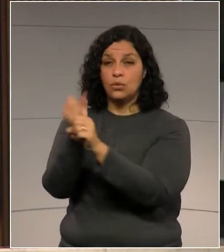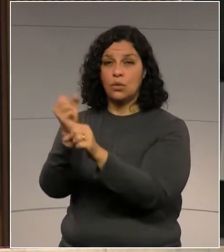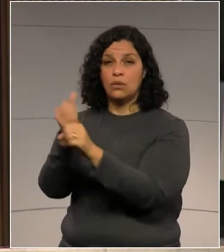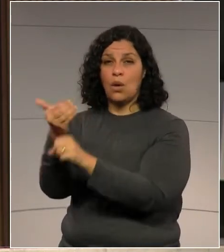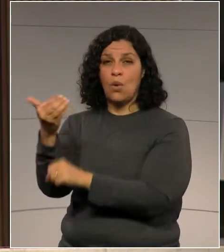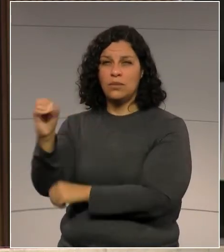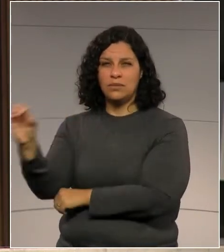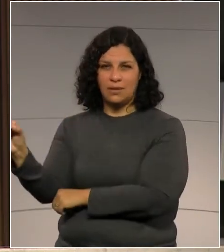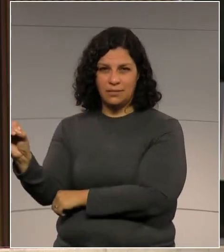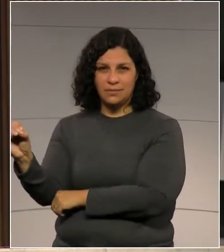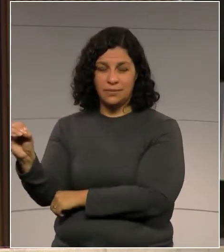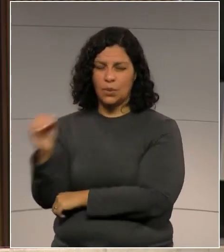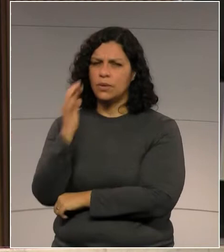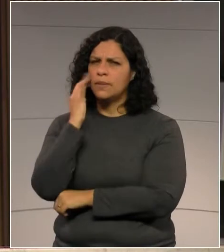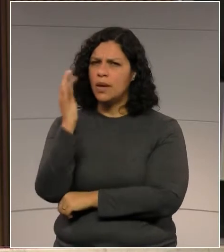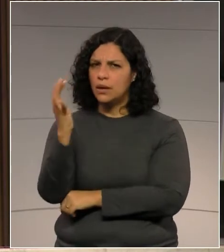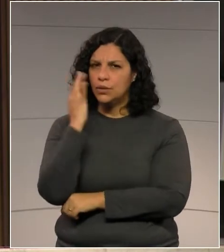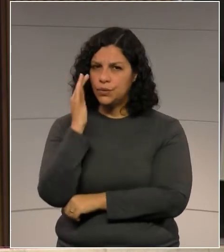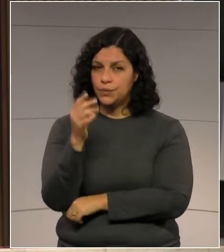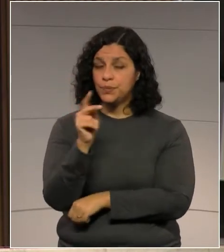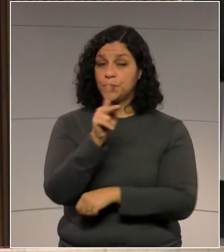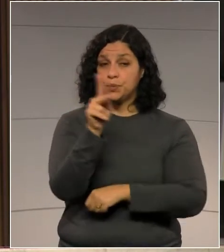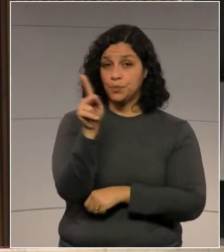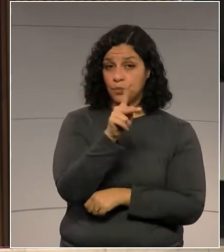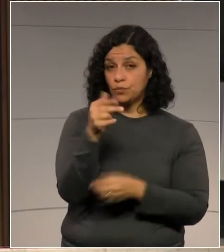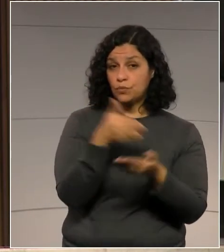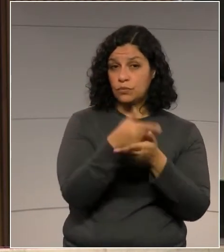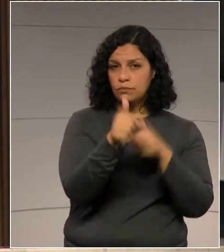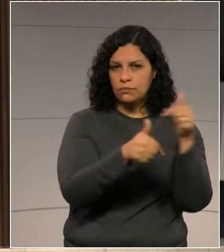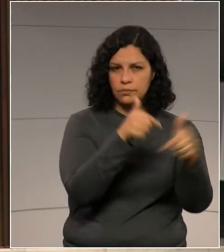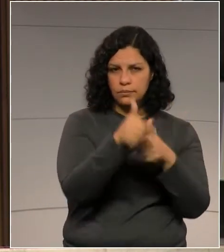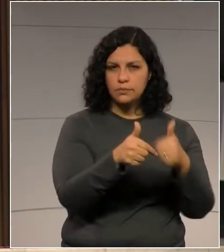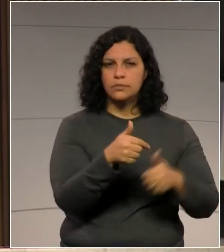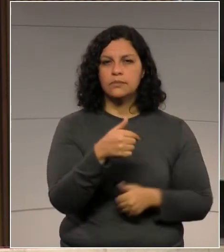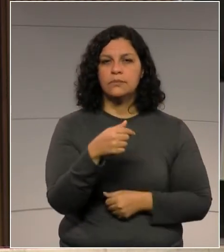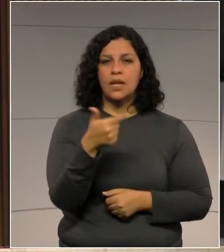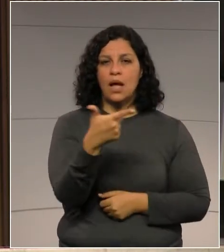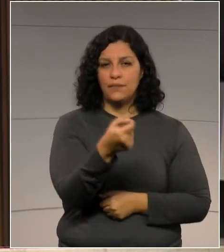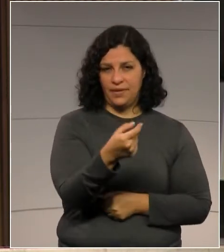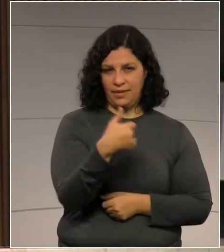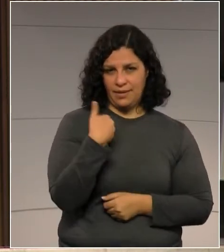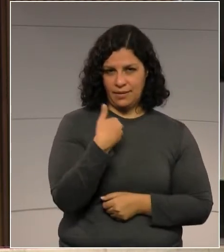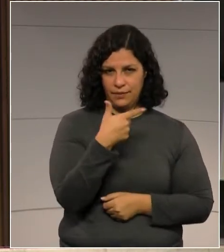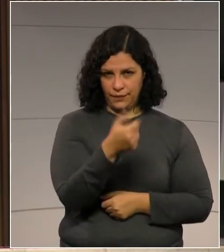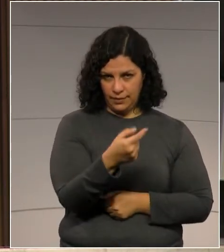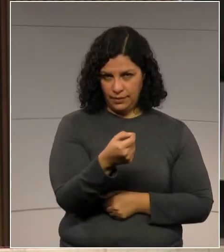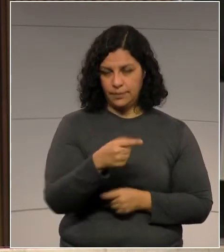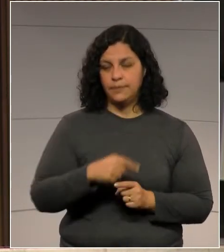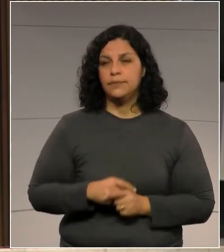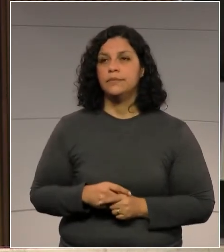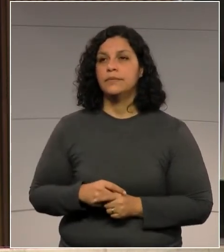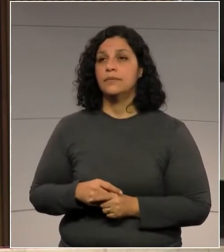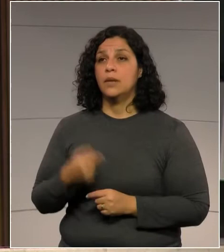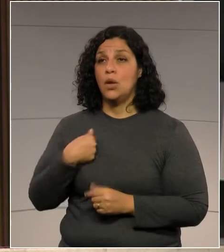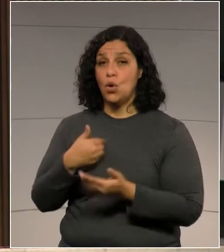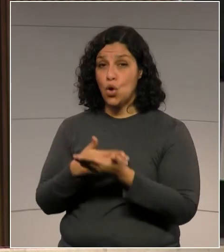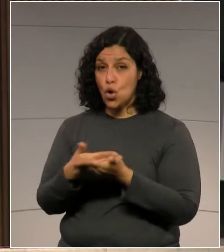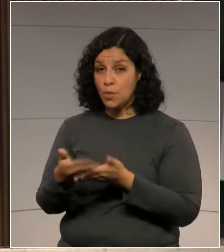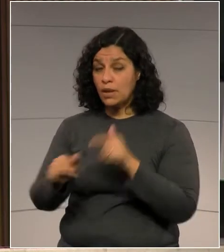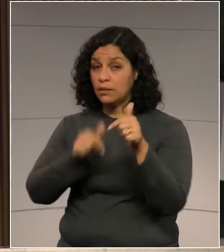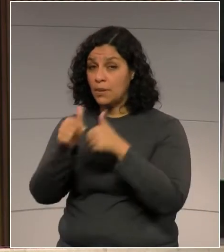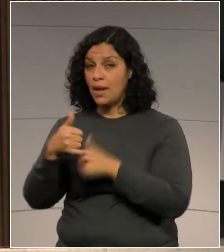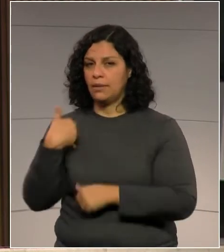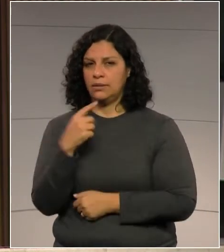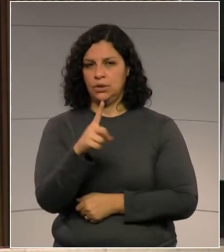Então, você imagina um professor que começou a trabalhar aos 20 anos. Eu comecei a licionar aos